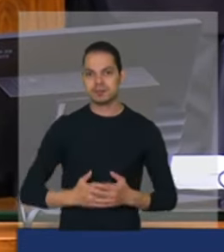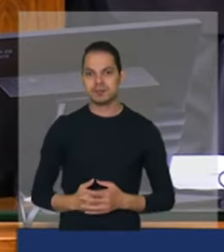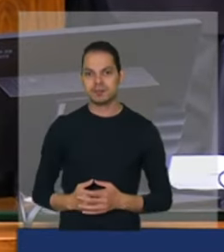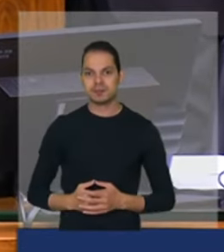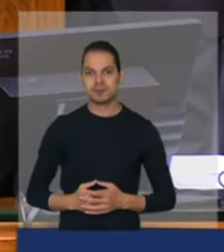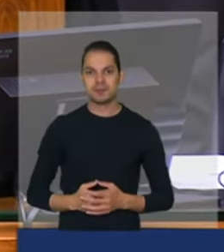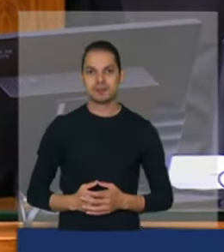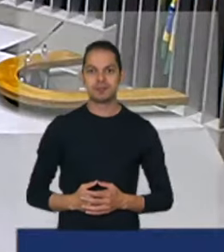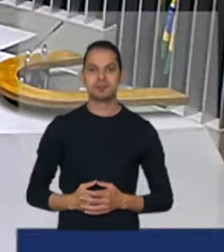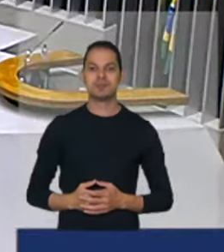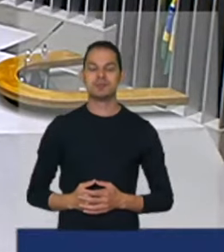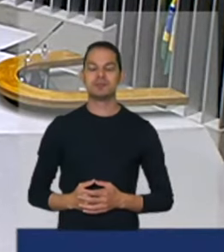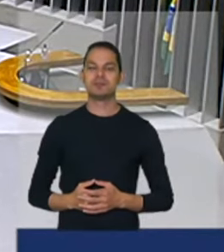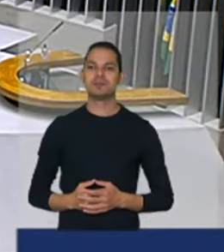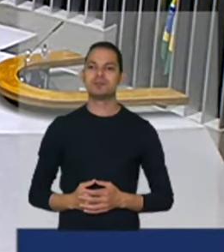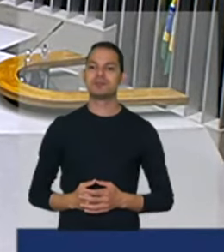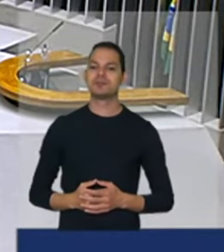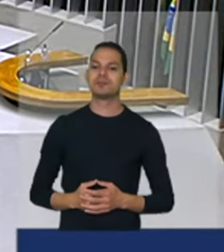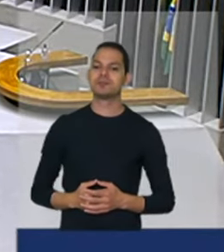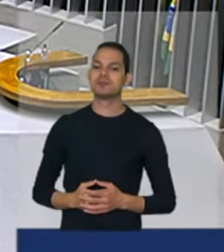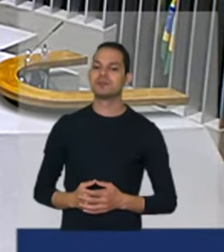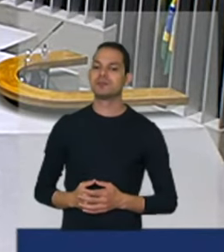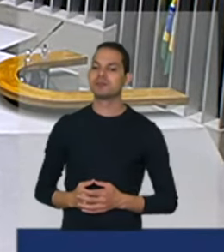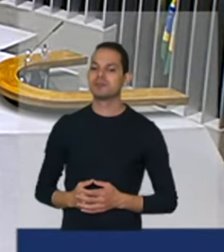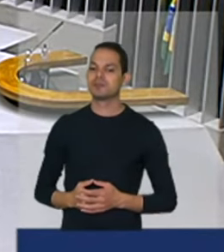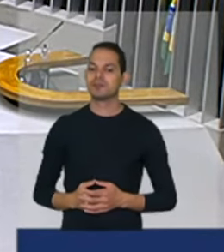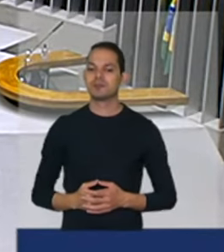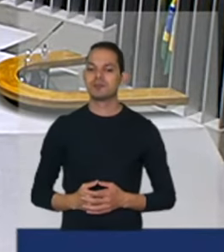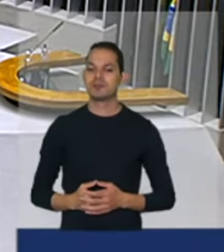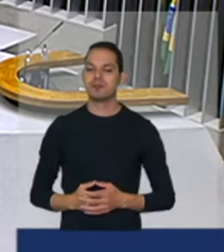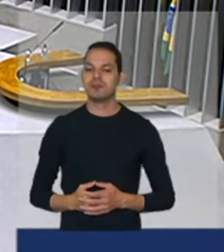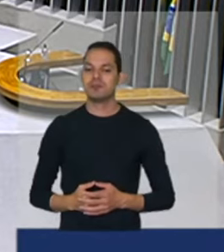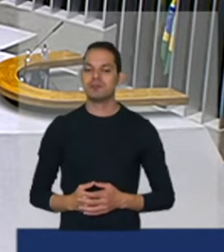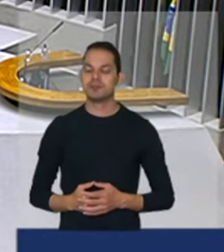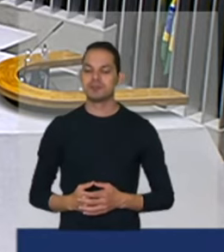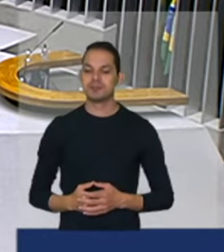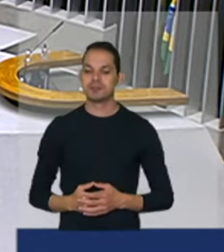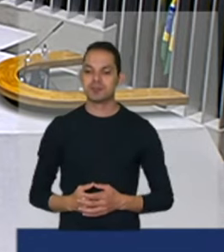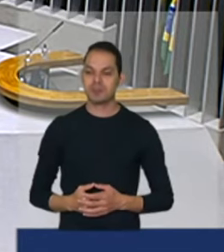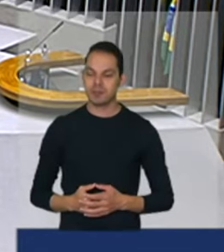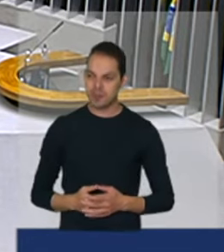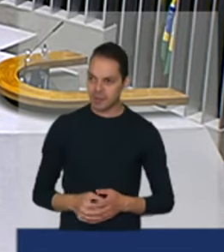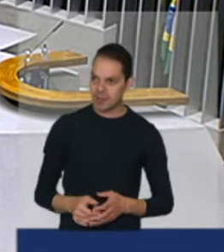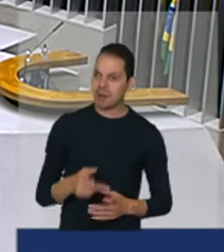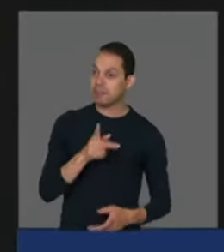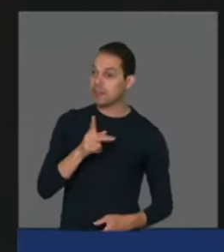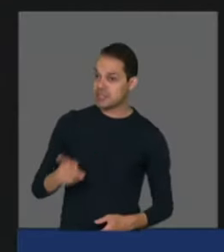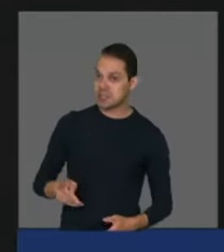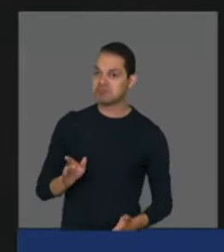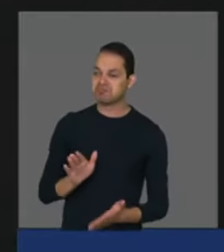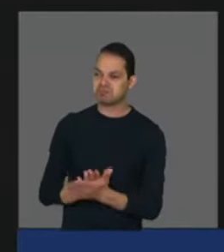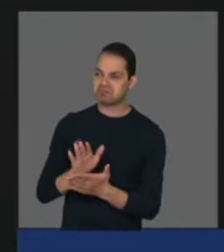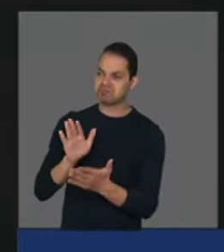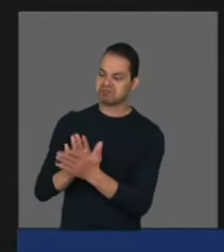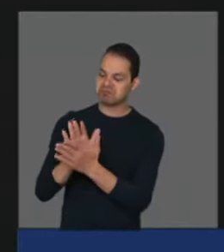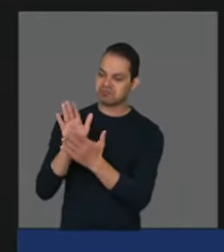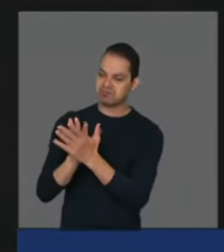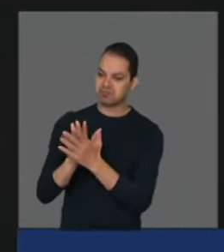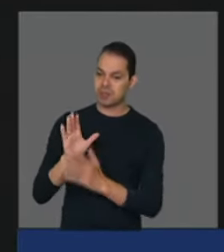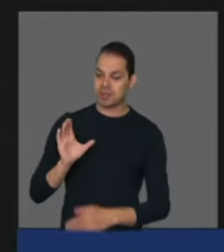eu queria Heitor Chu te parabenizar por esta iniciativa tão importante